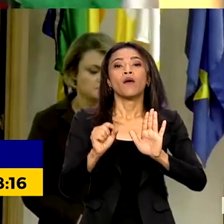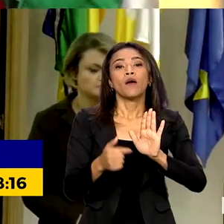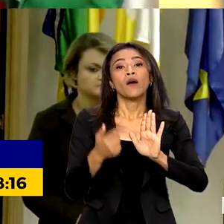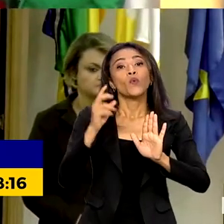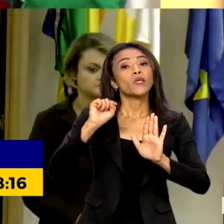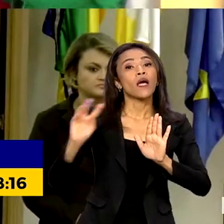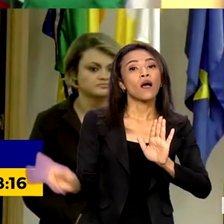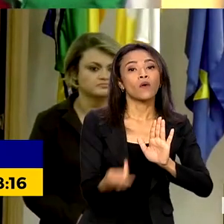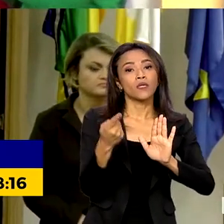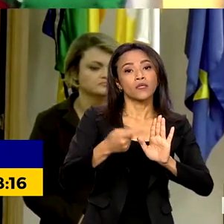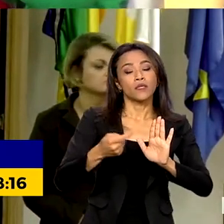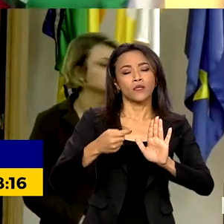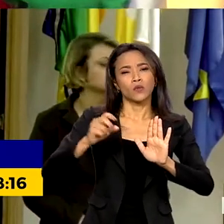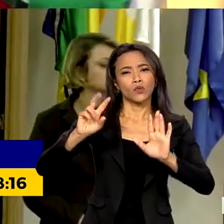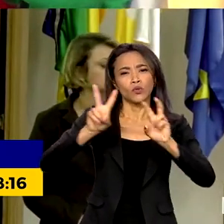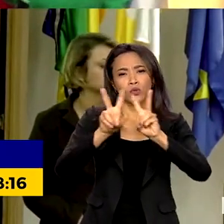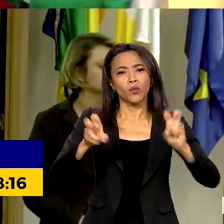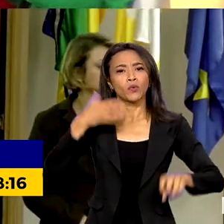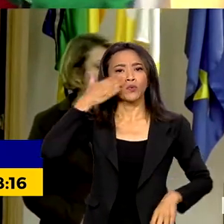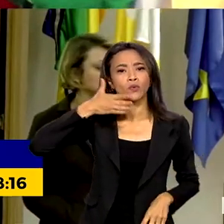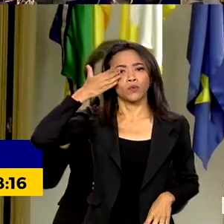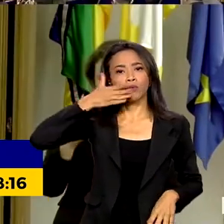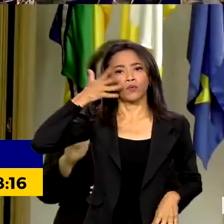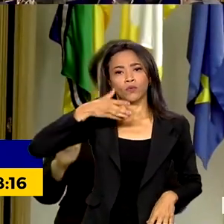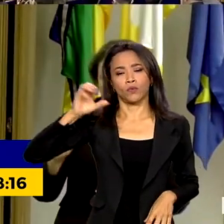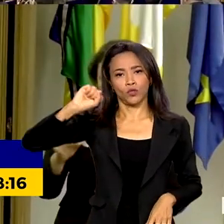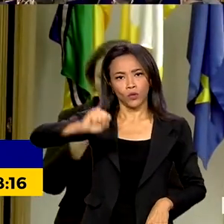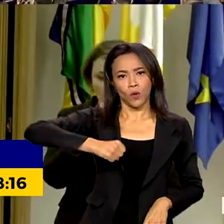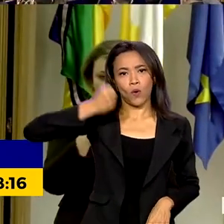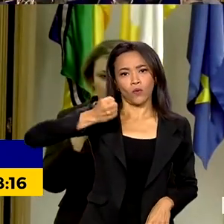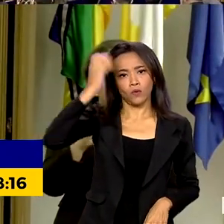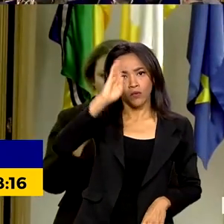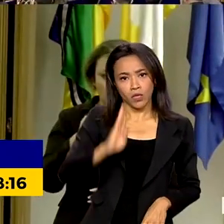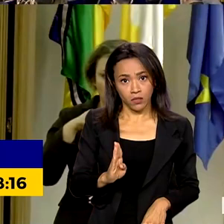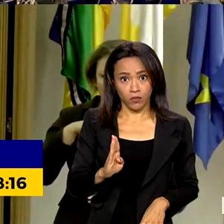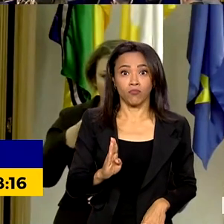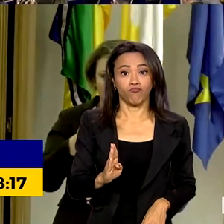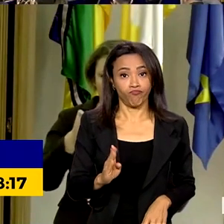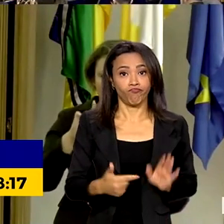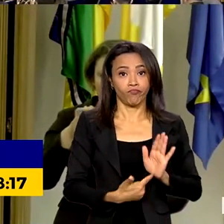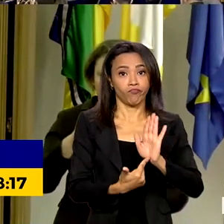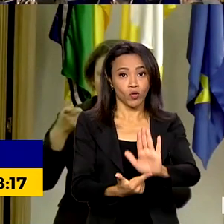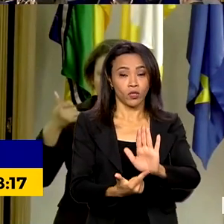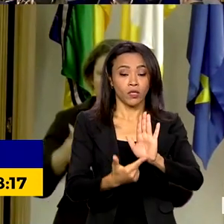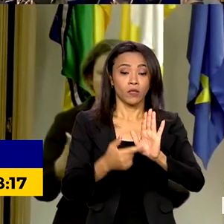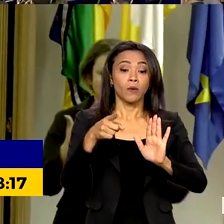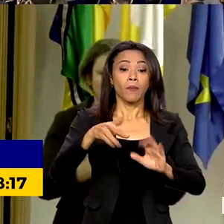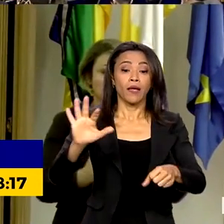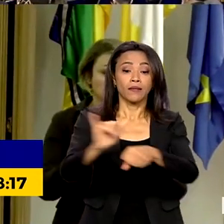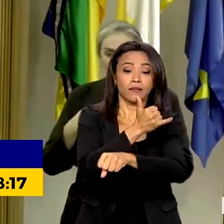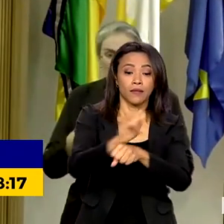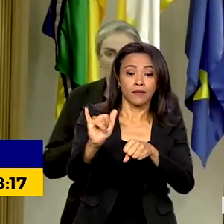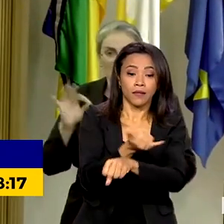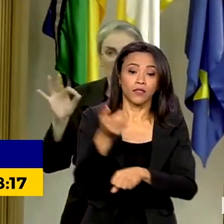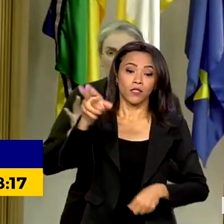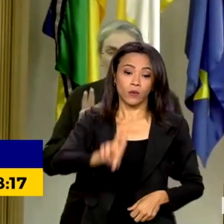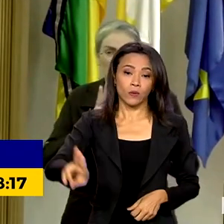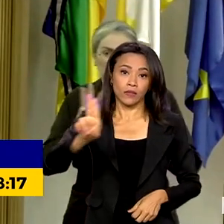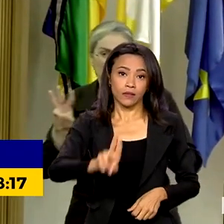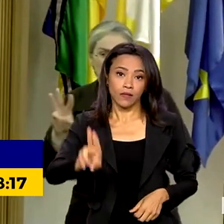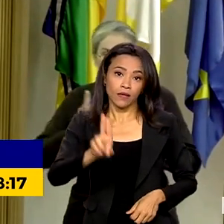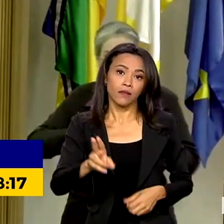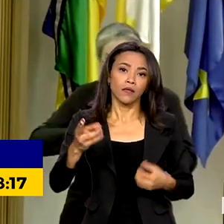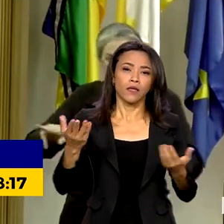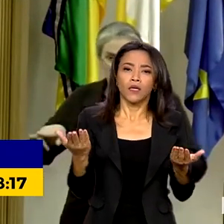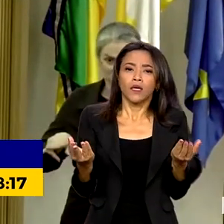disseminação do discurso de ódio no Brasil. Além de identificar a lógica, as ferramentas utilizadas e a forma